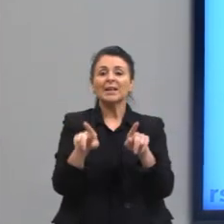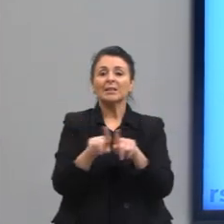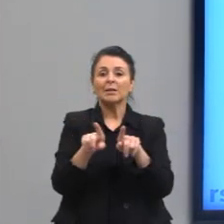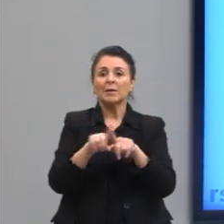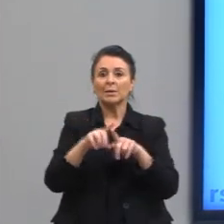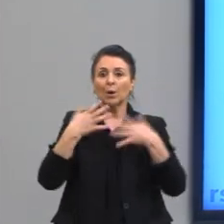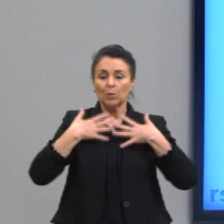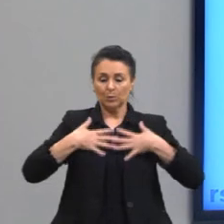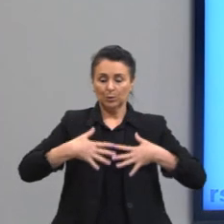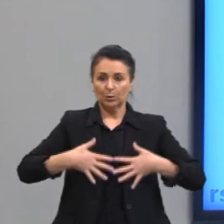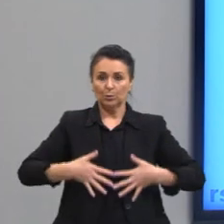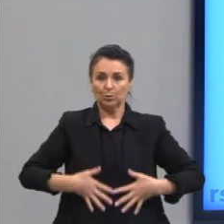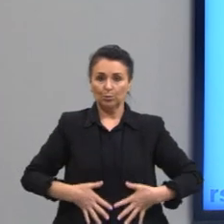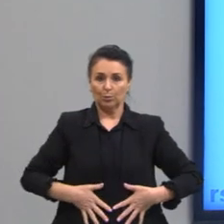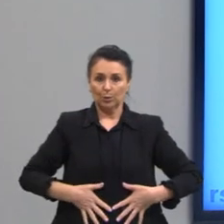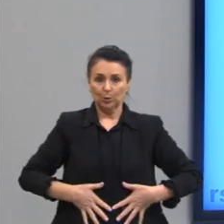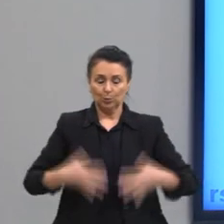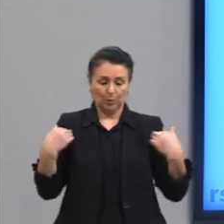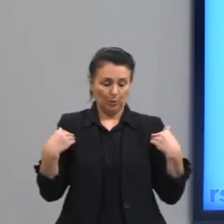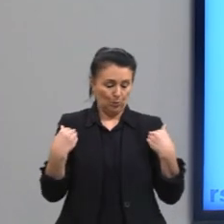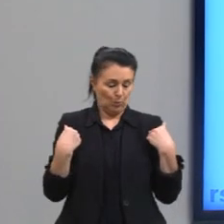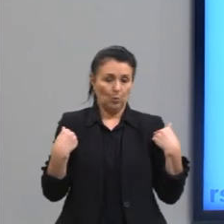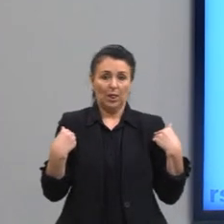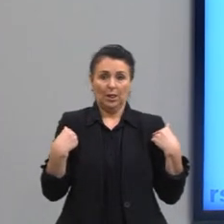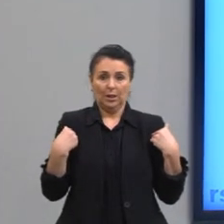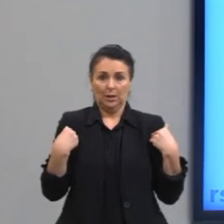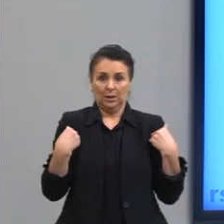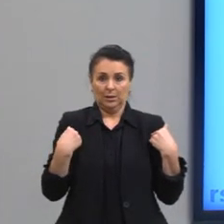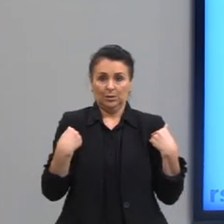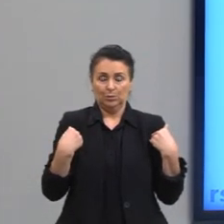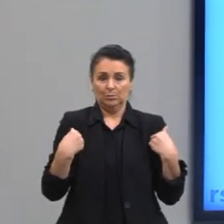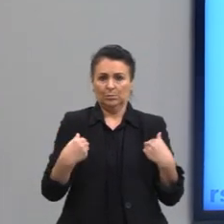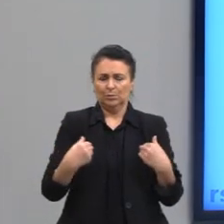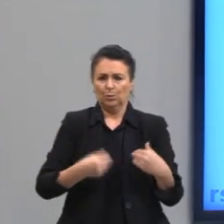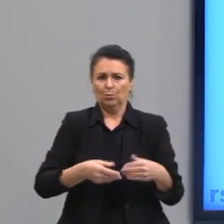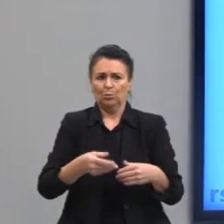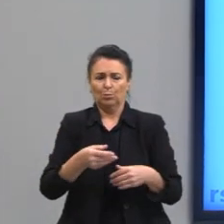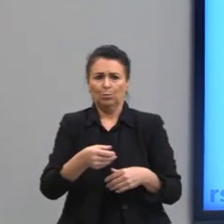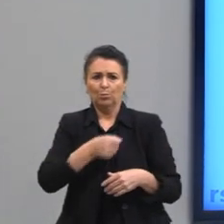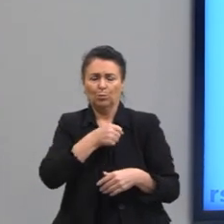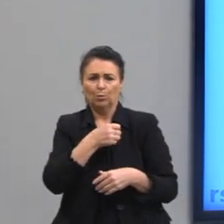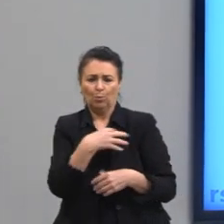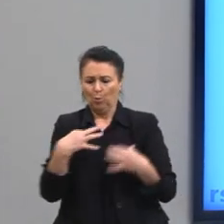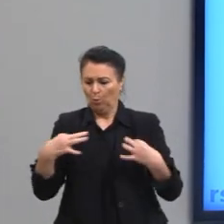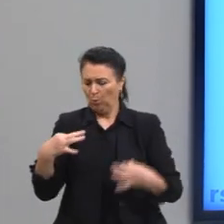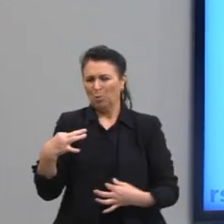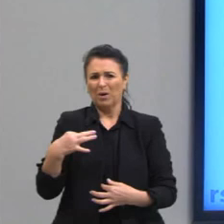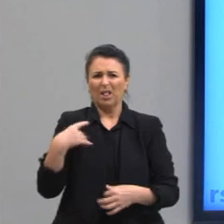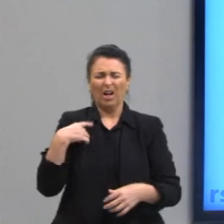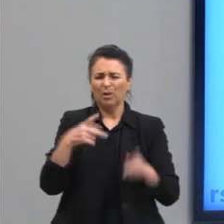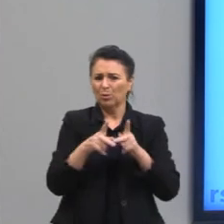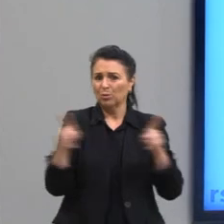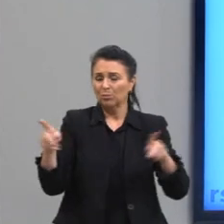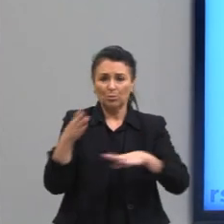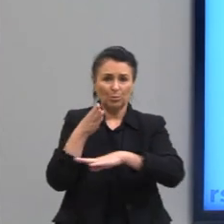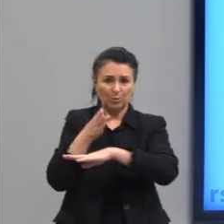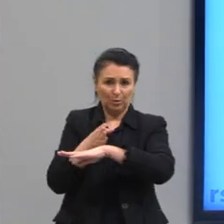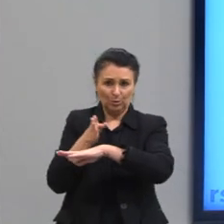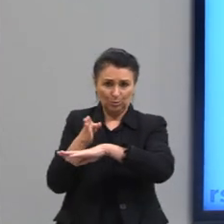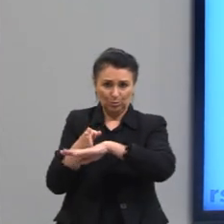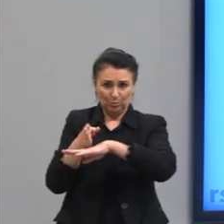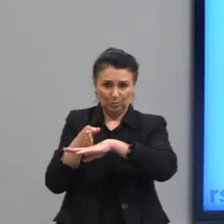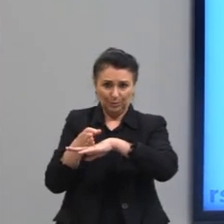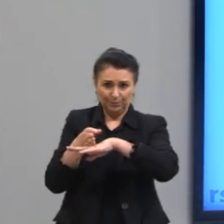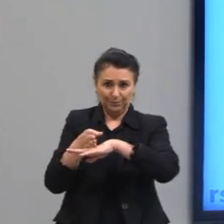está com uma roupa com um coletinho, com roupas antigas, roupas do período moderno. E aqui a gente tem, do outro lado,